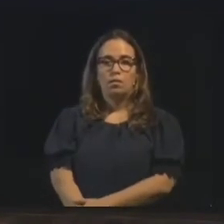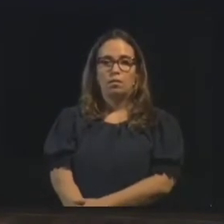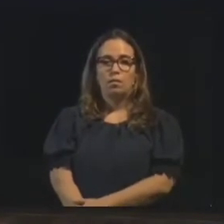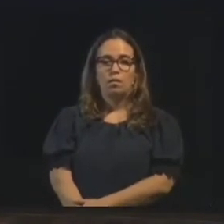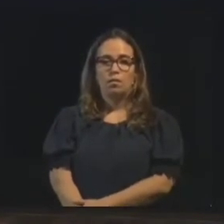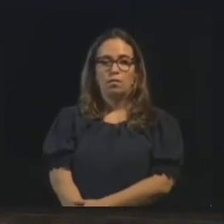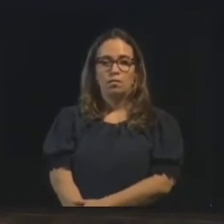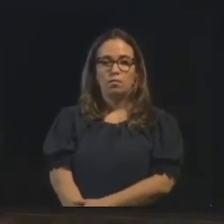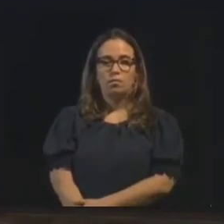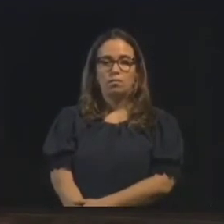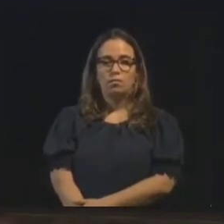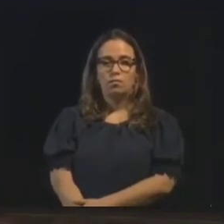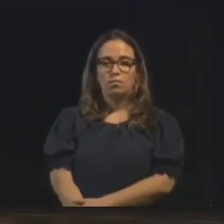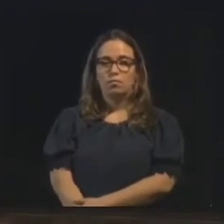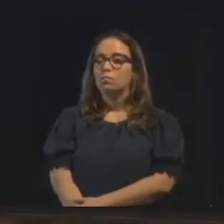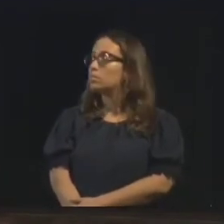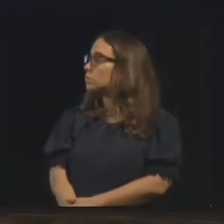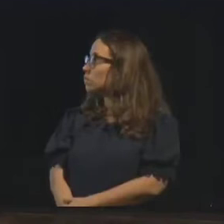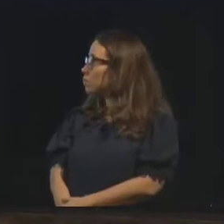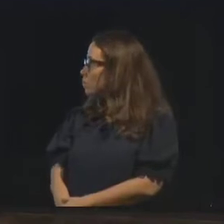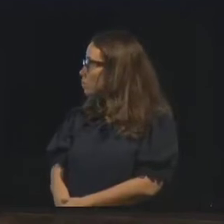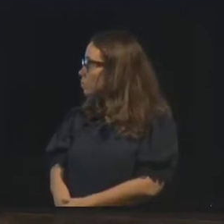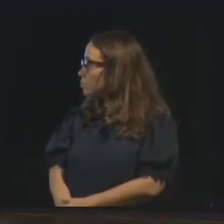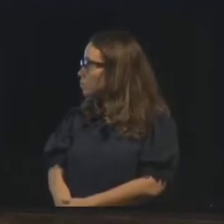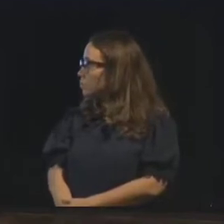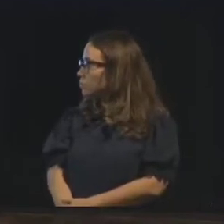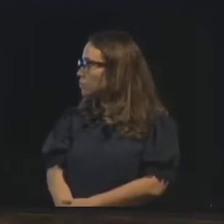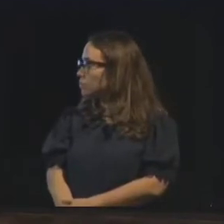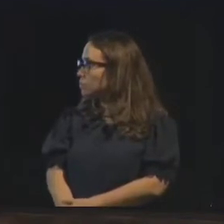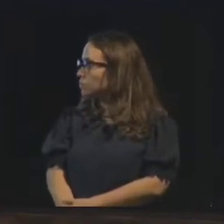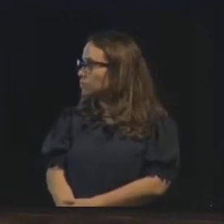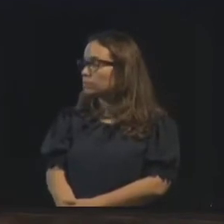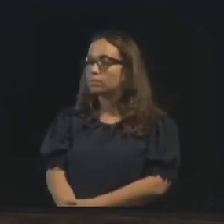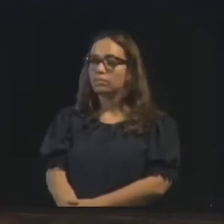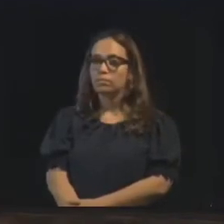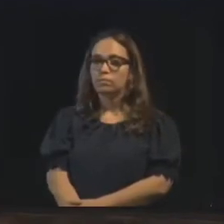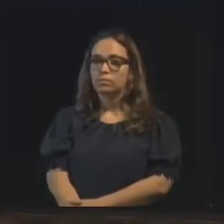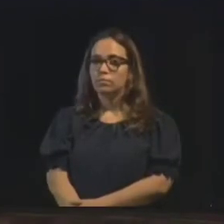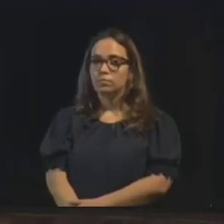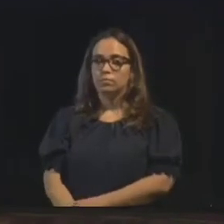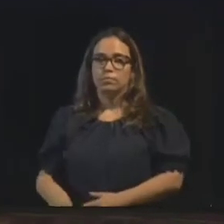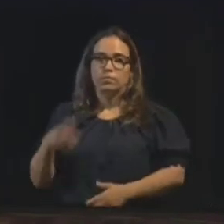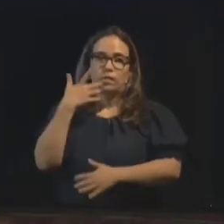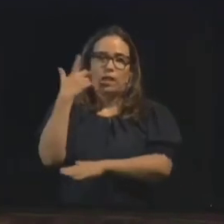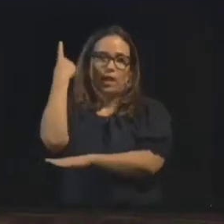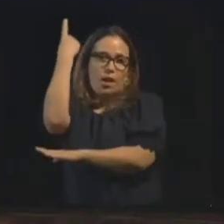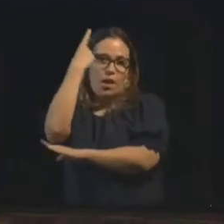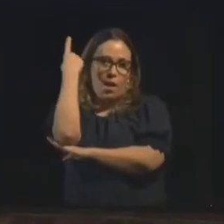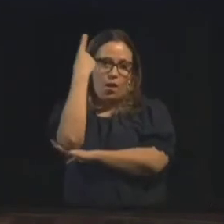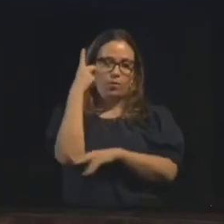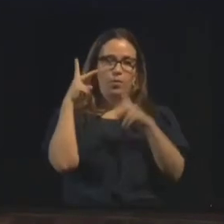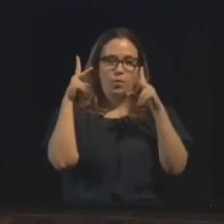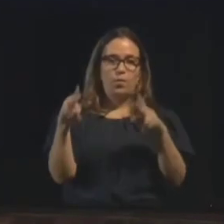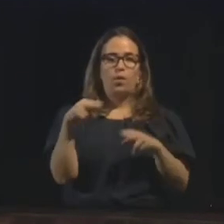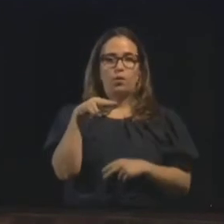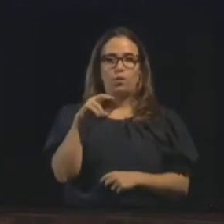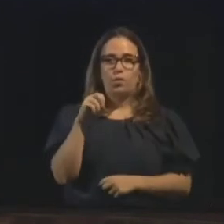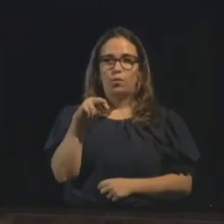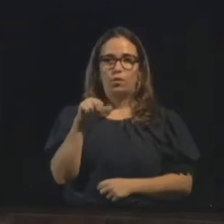Eu podia ter nascido com a autora do Nonato Buquerque, não é? Ficava mais fácil ajustar o microfone.